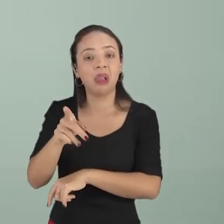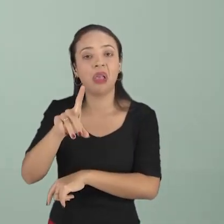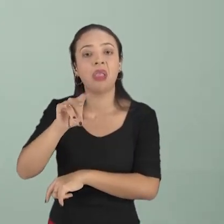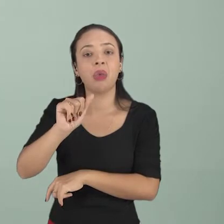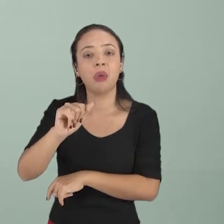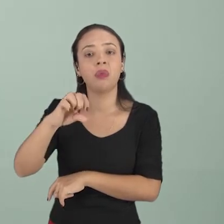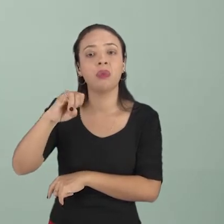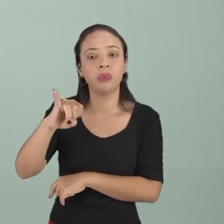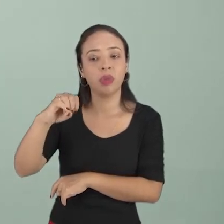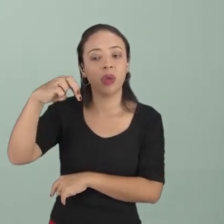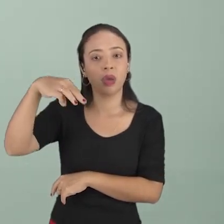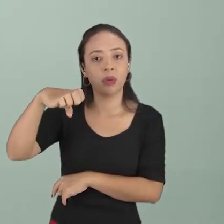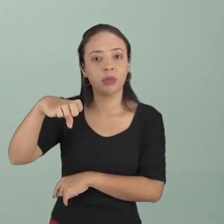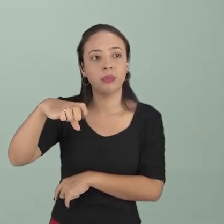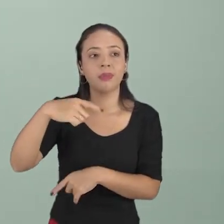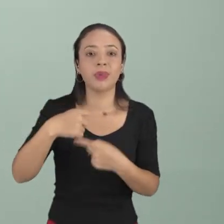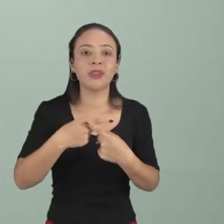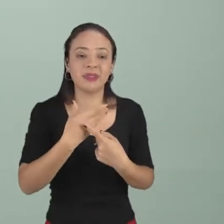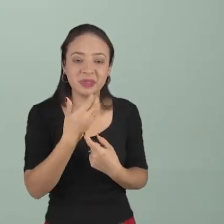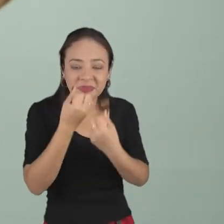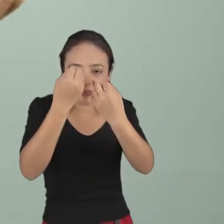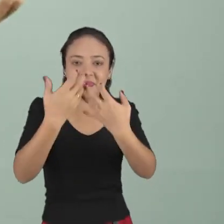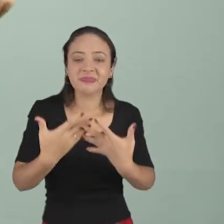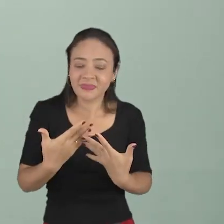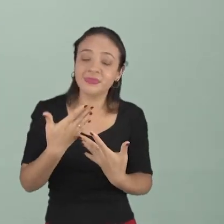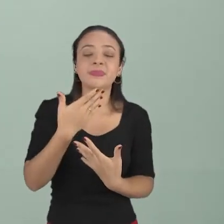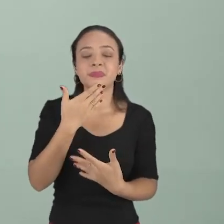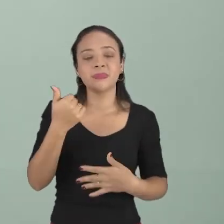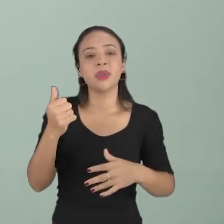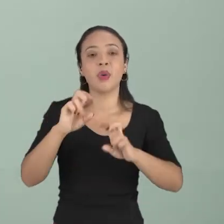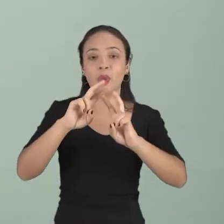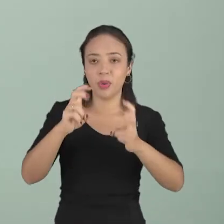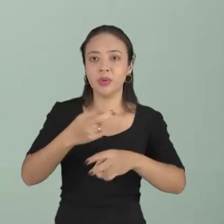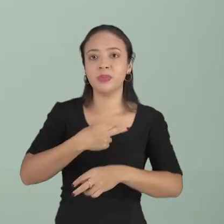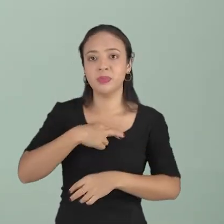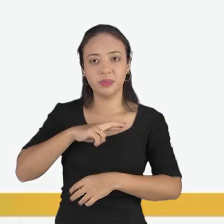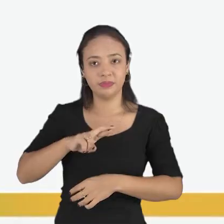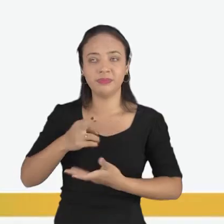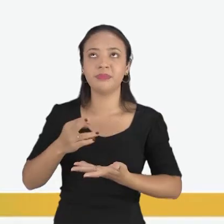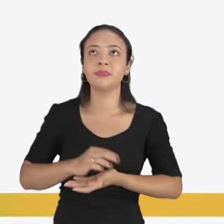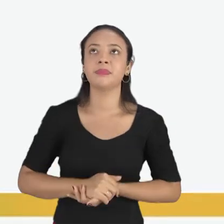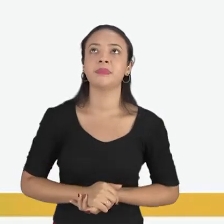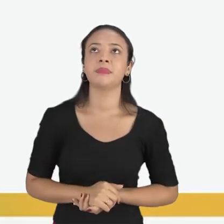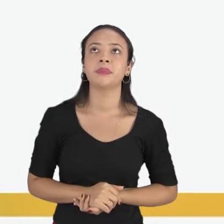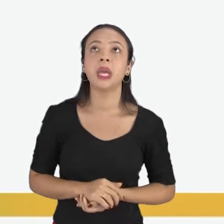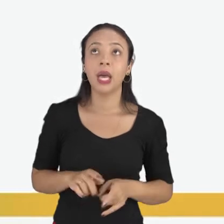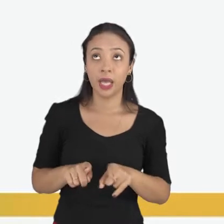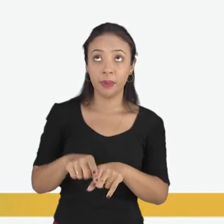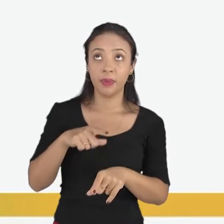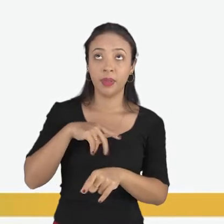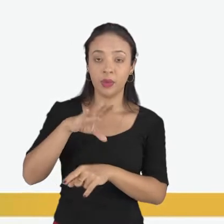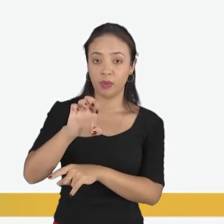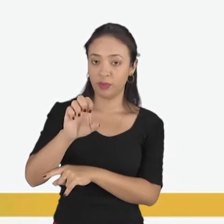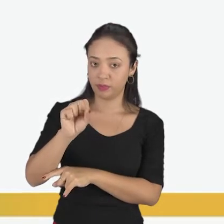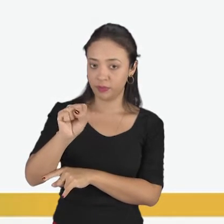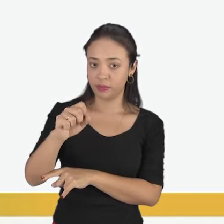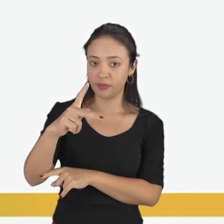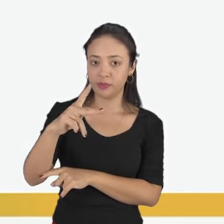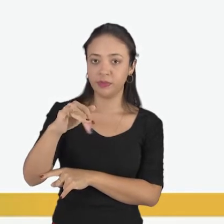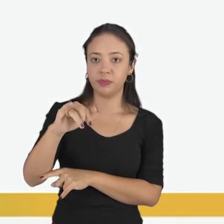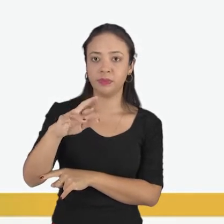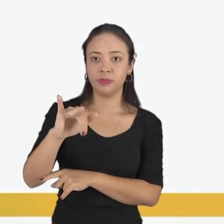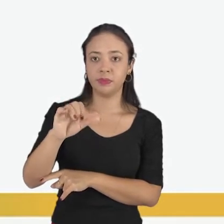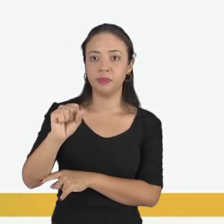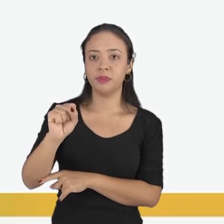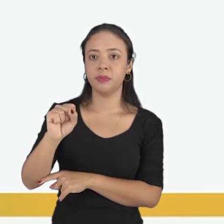melhor. Ele vai falar melhor do que eu, a respeito da sua própria religião. E o Espiritismo? O Espiritismo